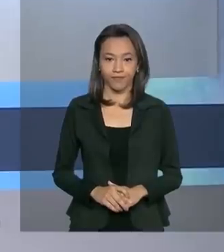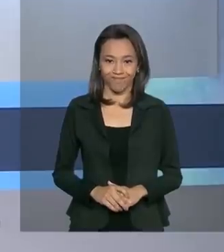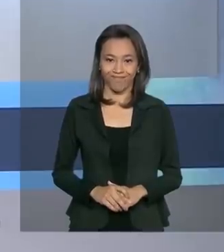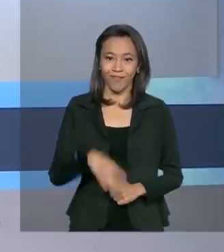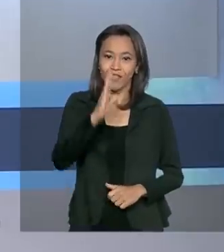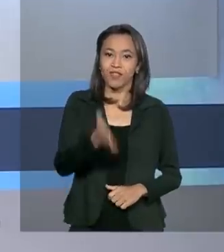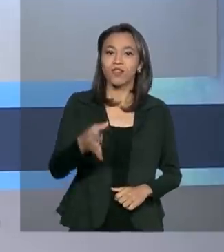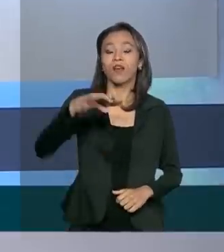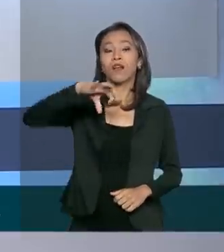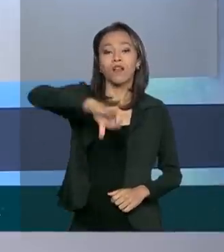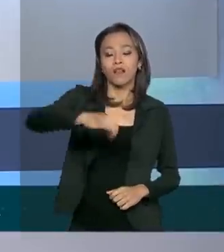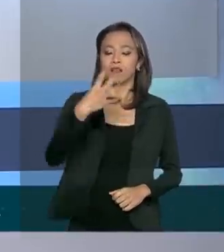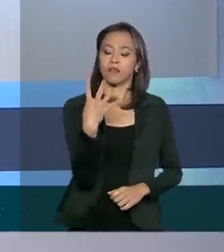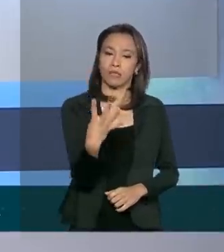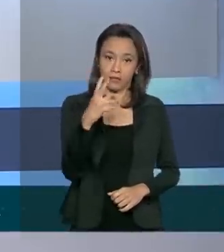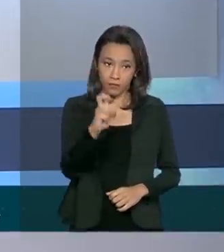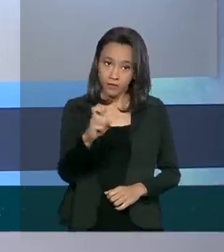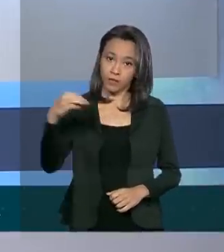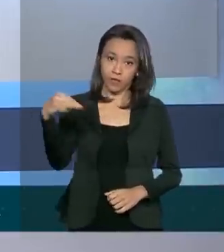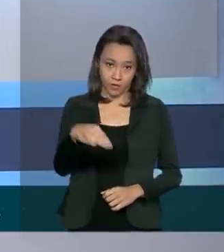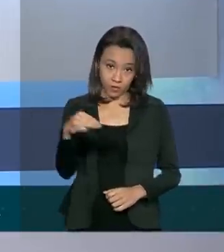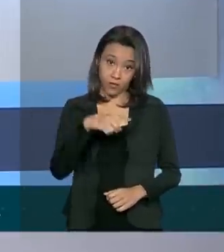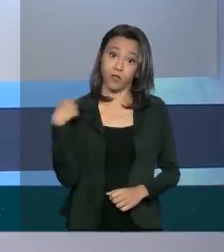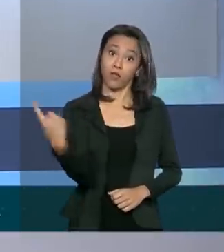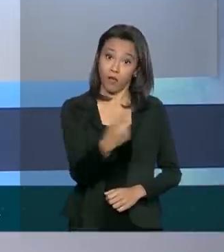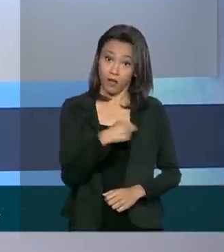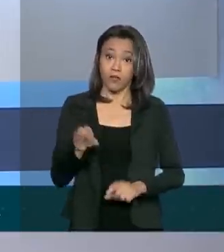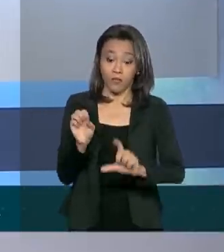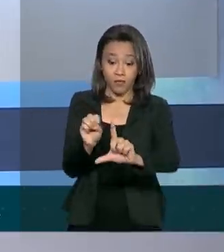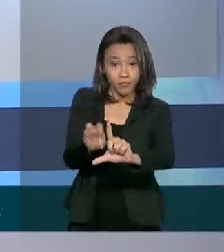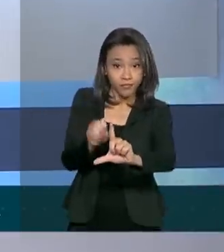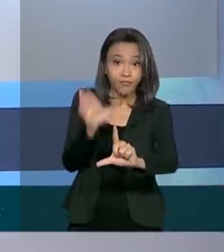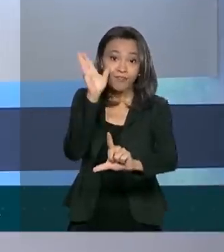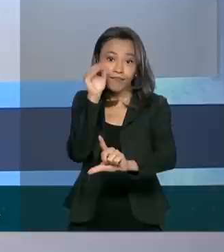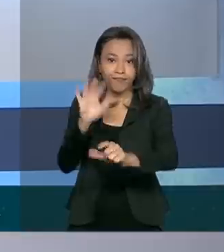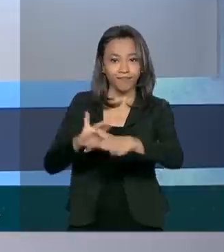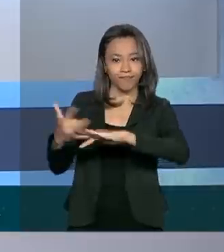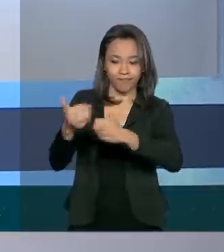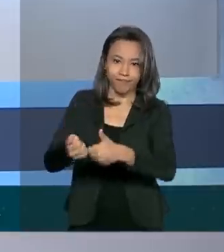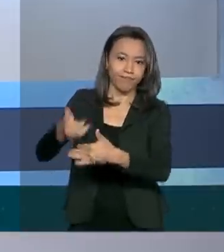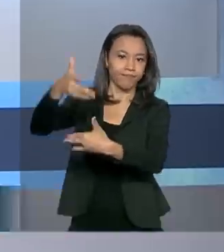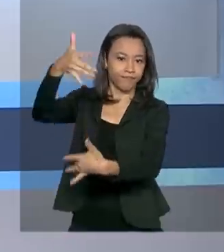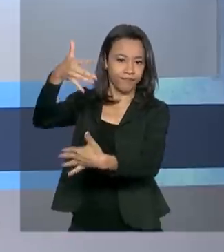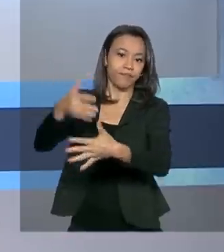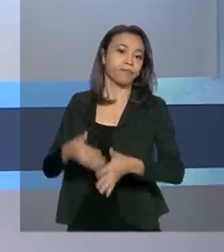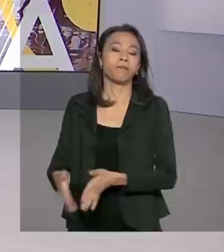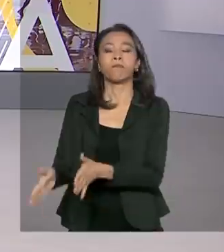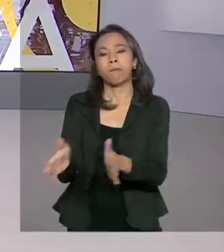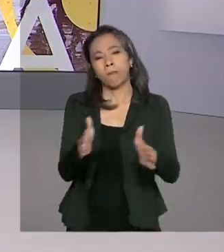São 9 horas e 45 minutos. Nós estamos ao vivo também pelas redes sociais.